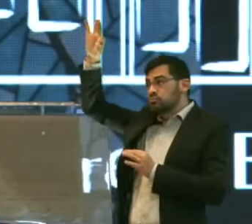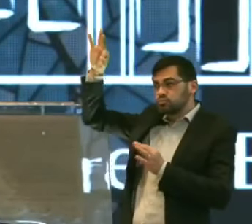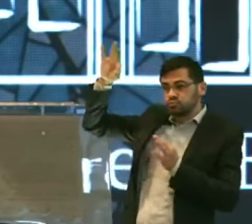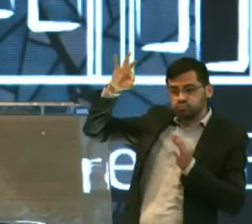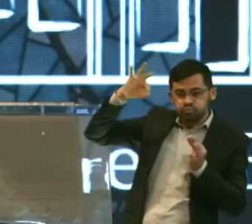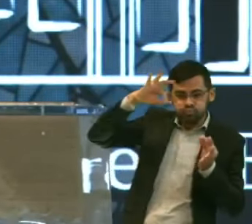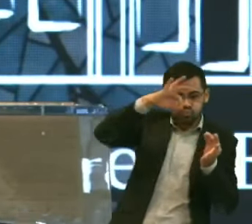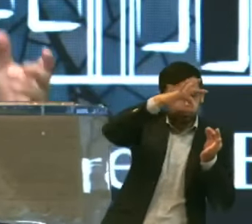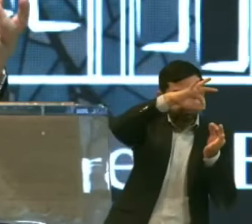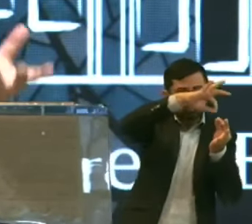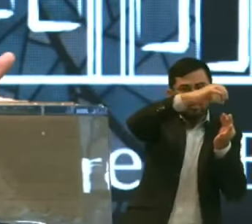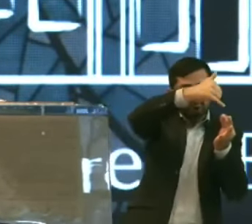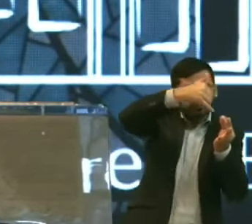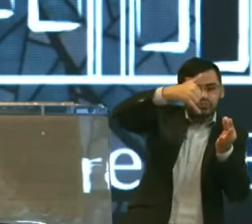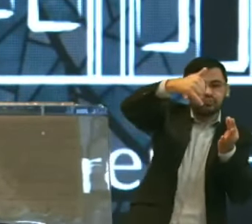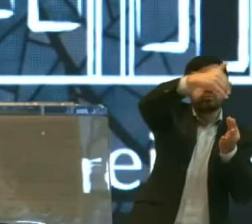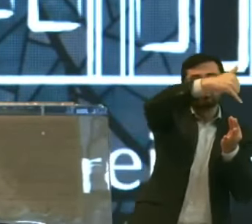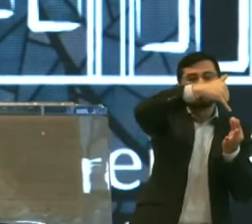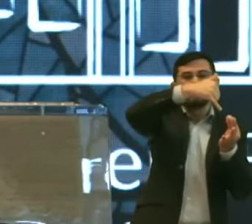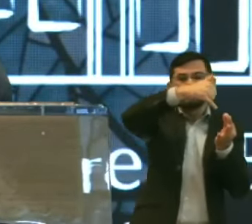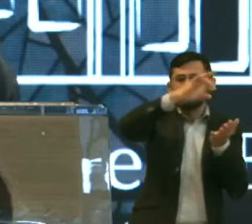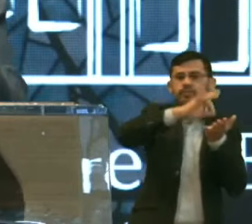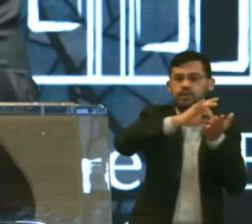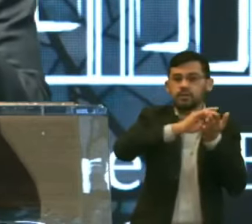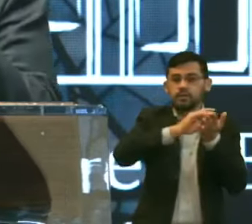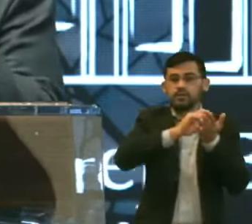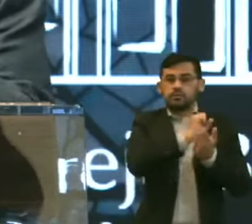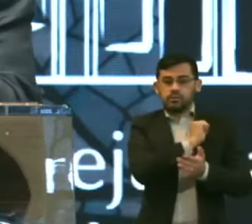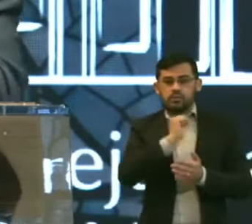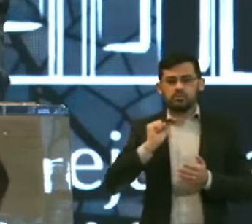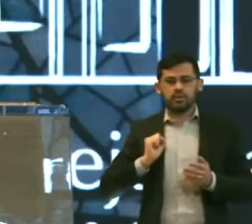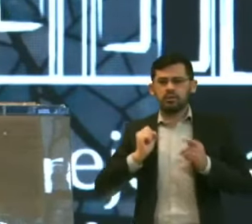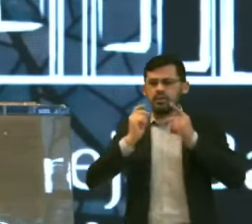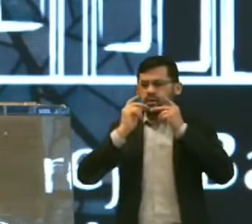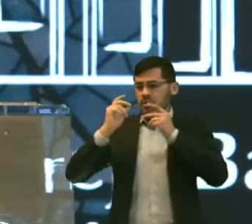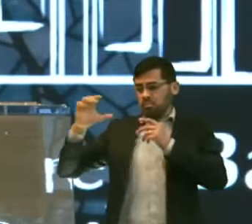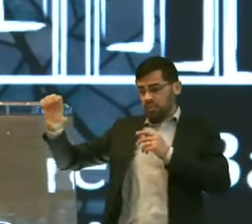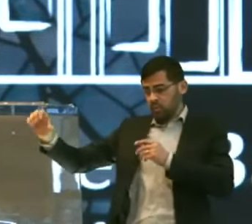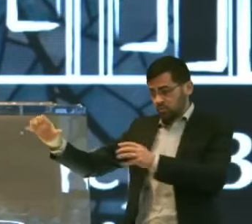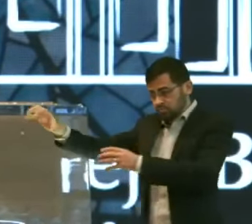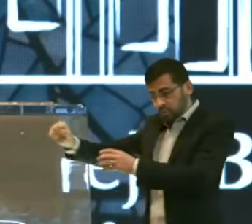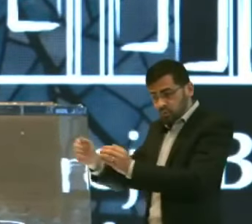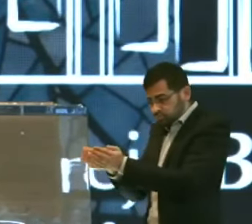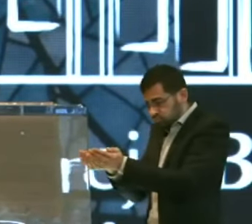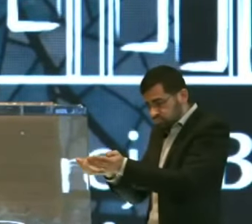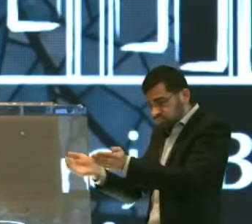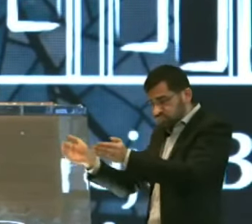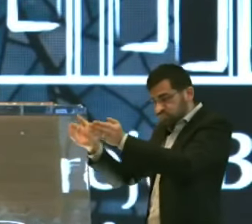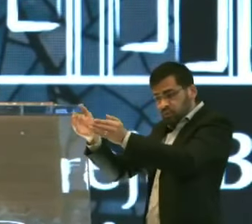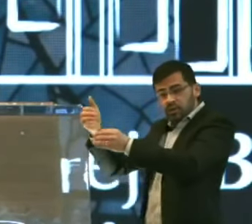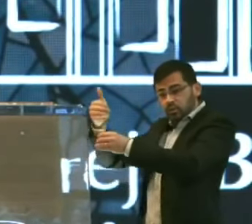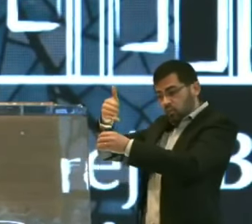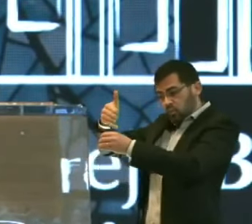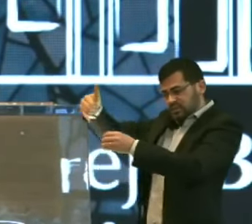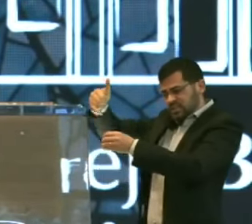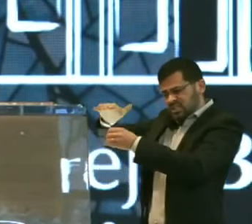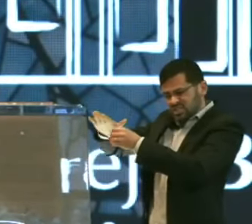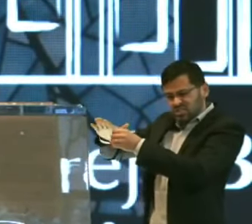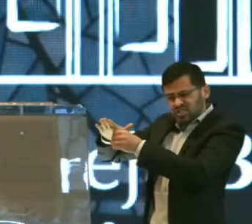A unção era isso Samuel pegou Um chifre com um azeite de oliva